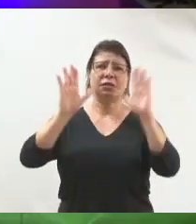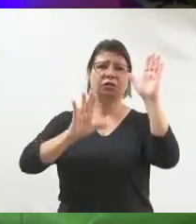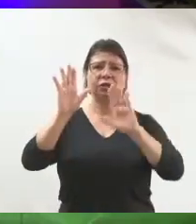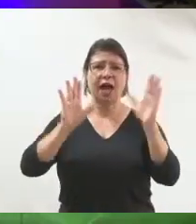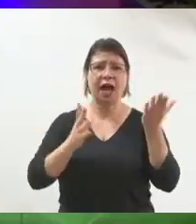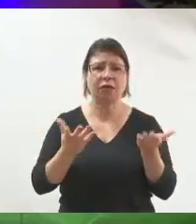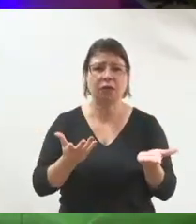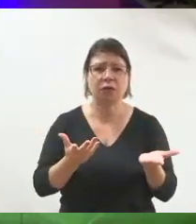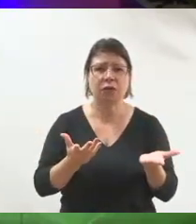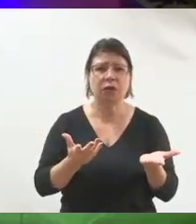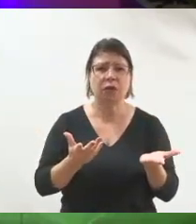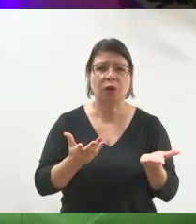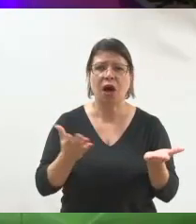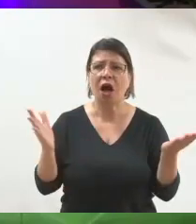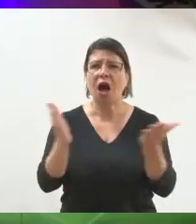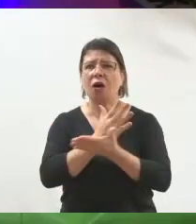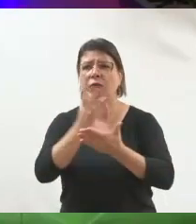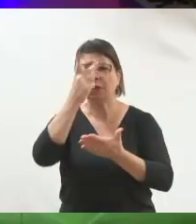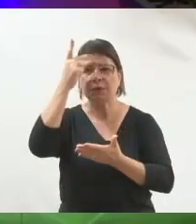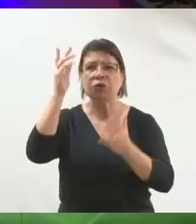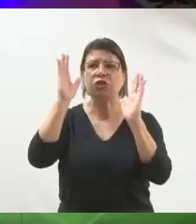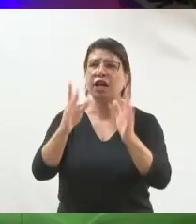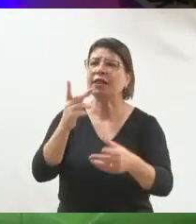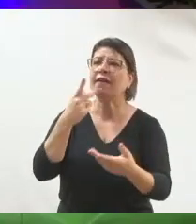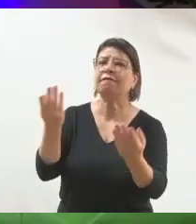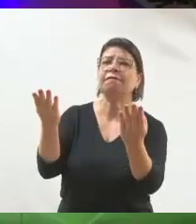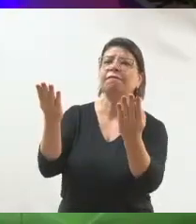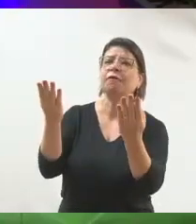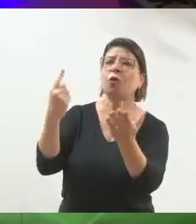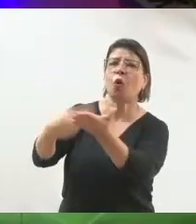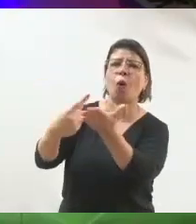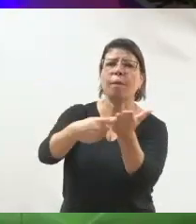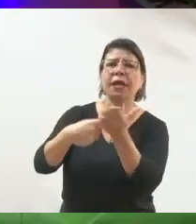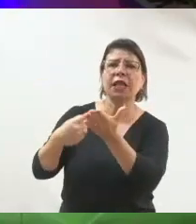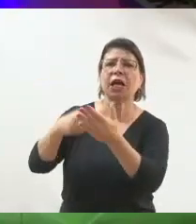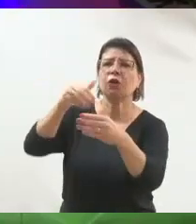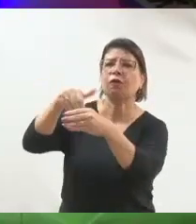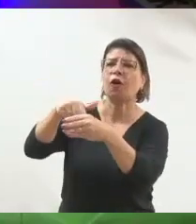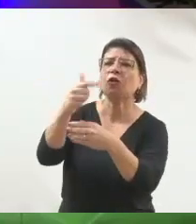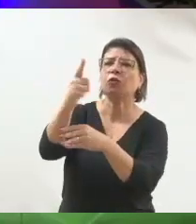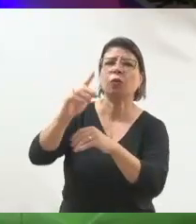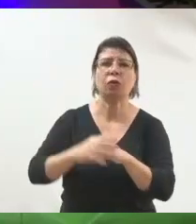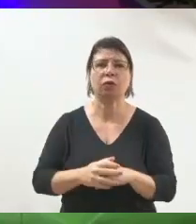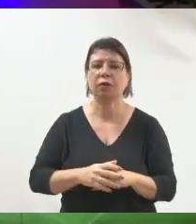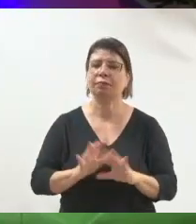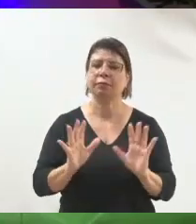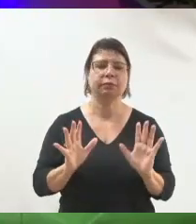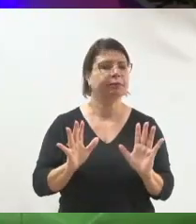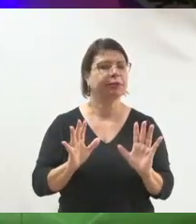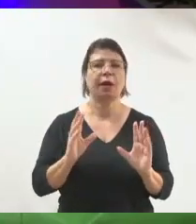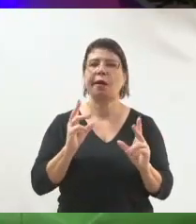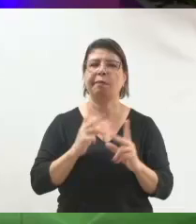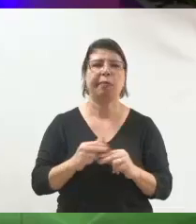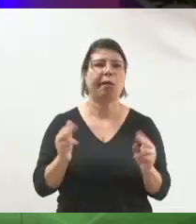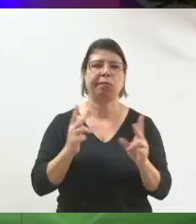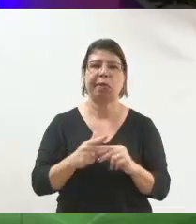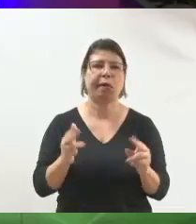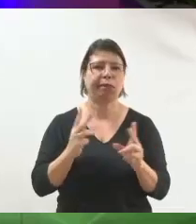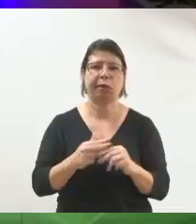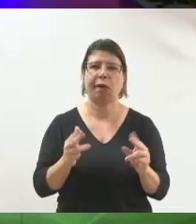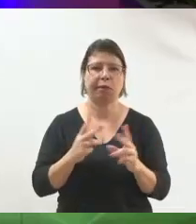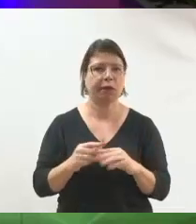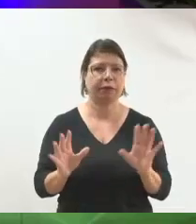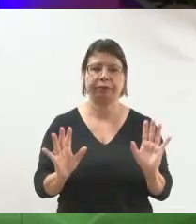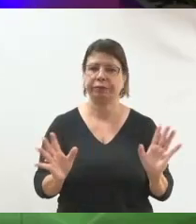-candidato. As pessoas estão fechando o voto com o outro. Isso é balela. Esqueçam esse assunto de,